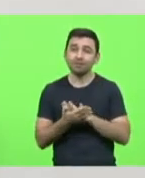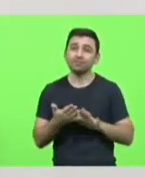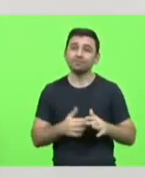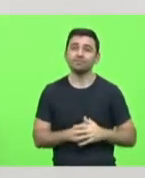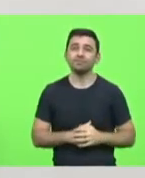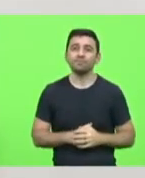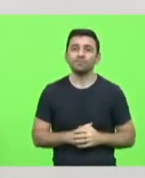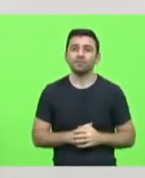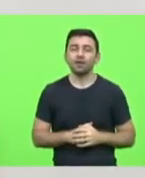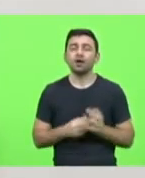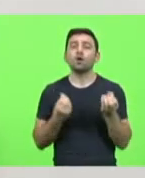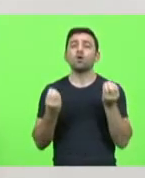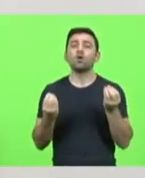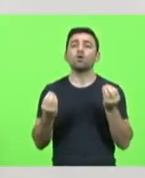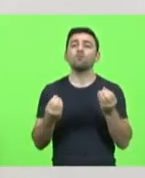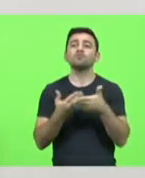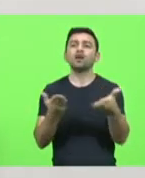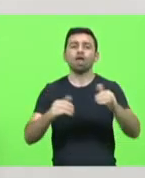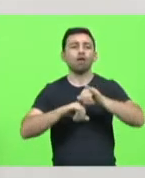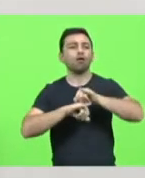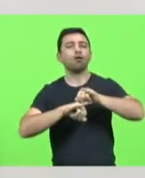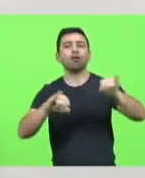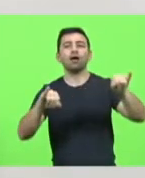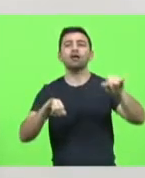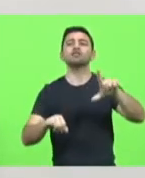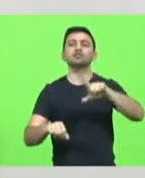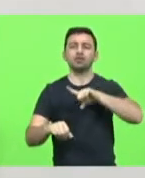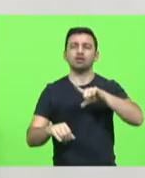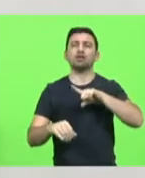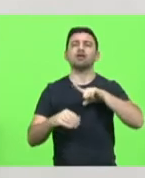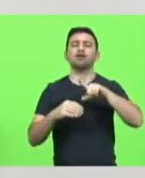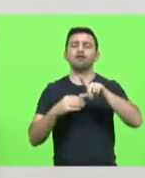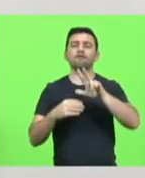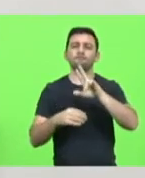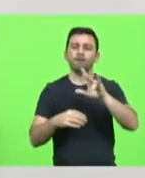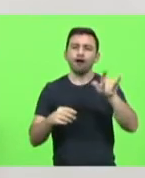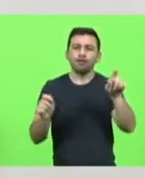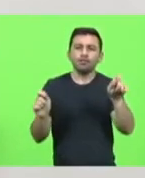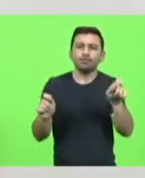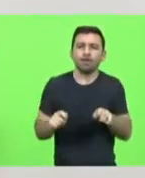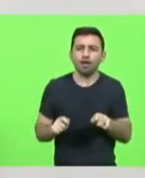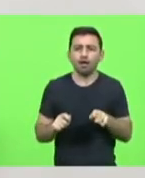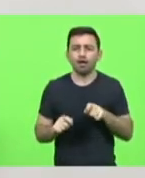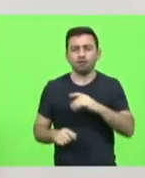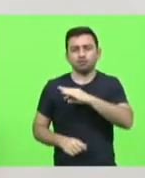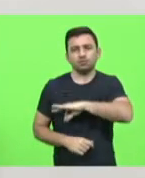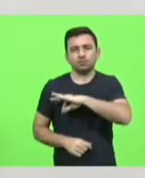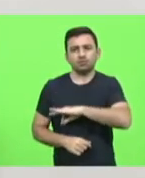E como que você vai a público e afirma? Haverá a possibilidade de um aumento.